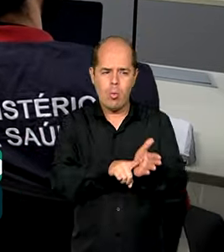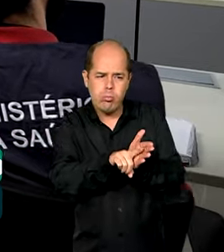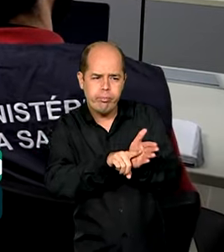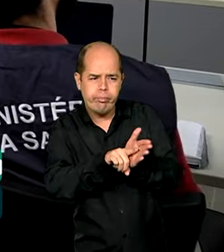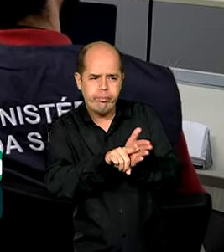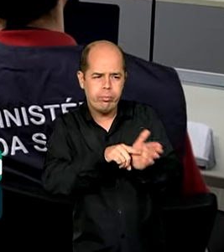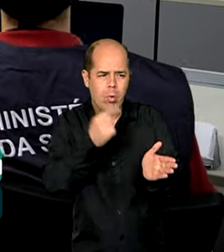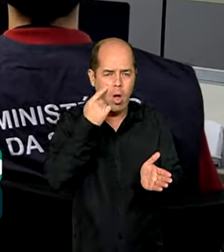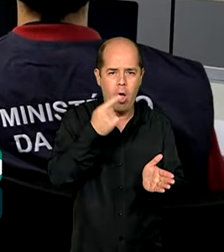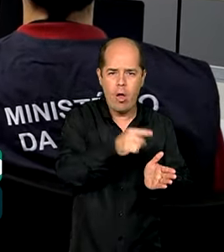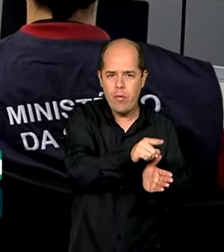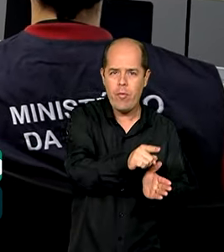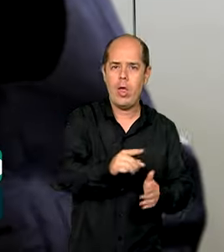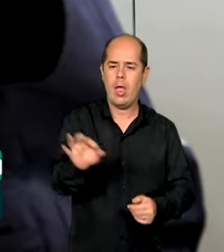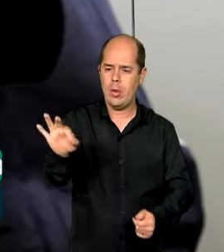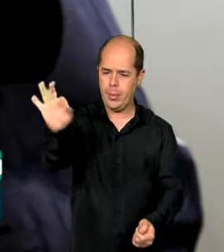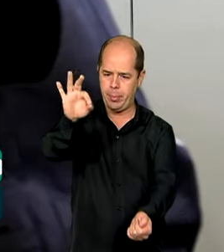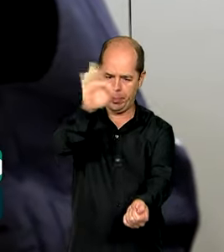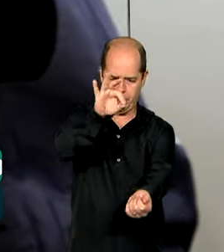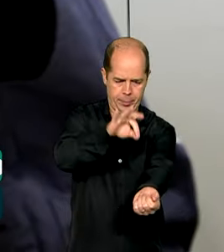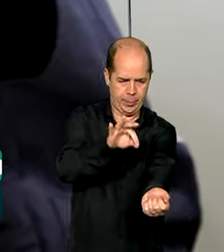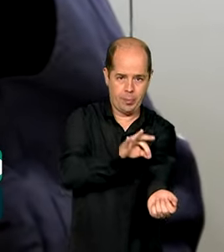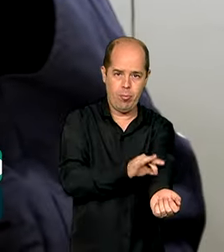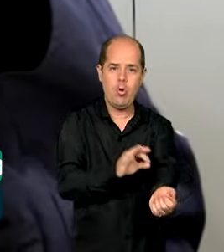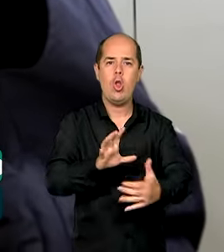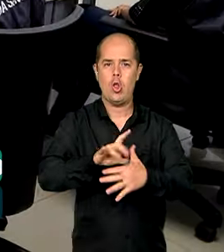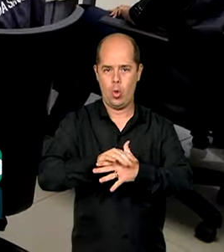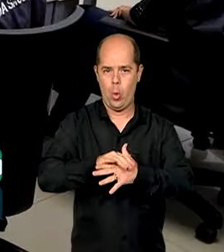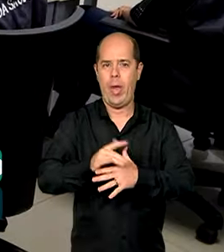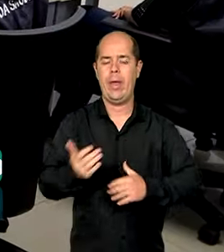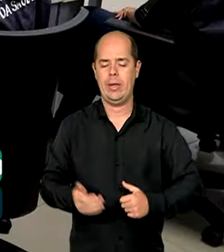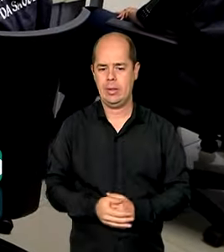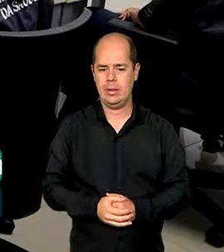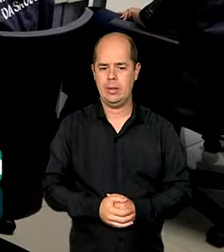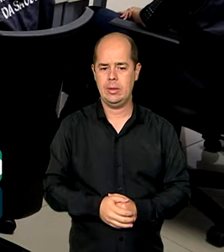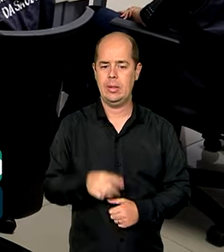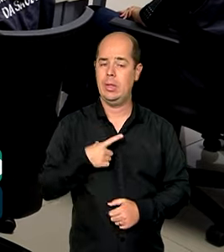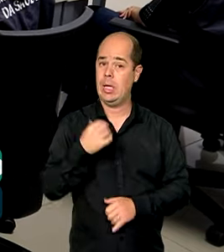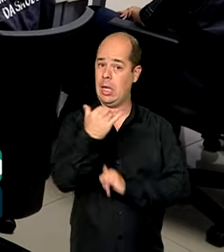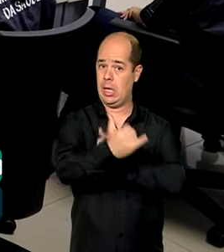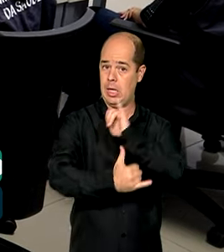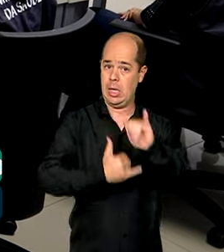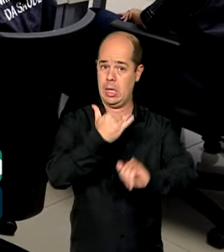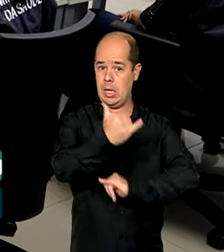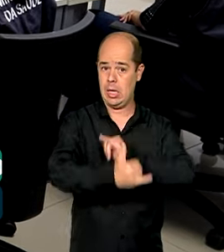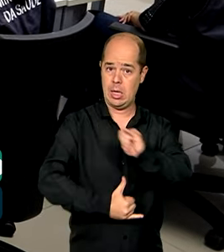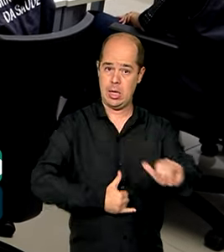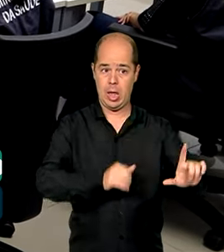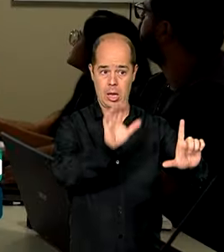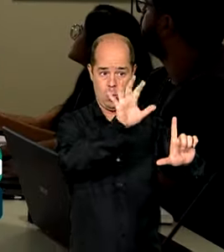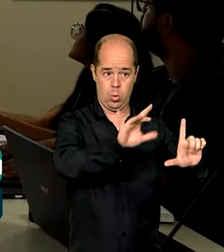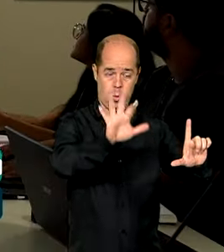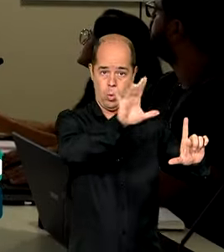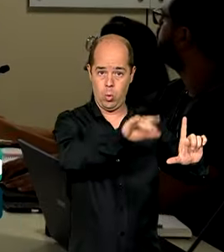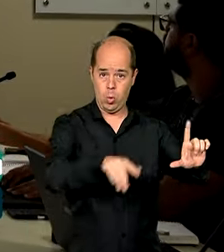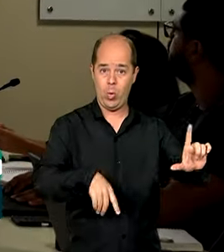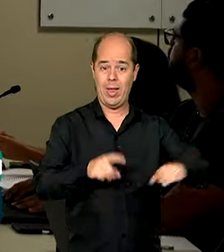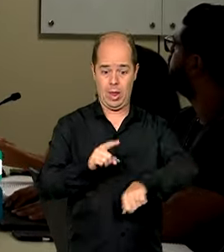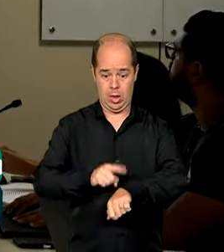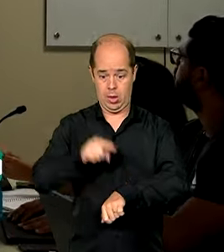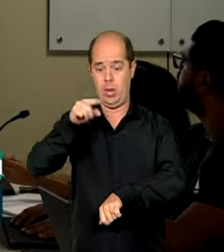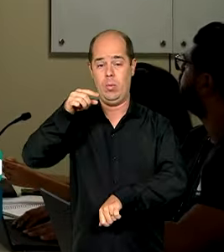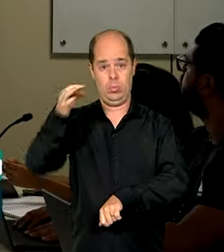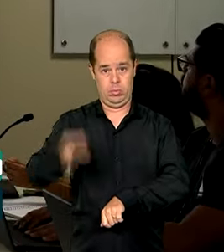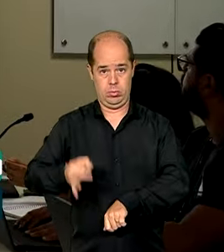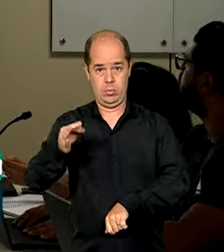principalmente por mosquitos. Na internet, um painel vai atualizar em tempo real o número de casos